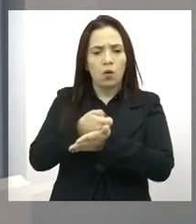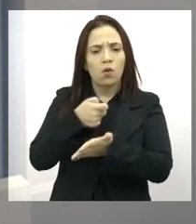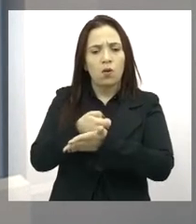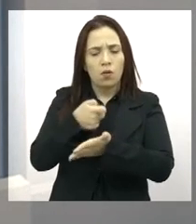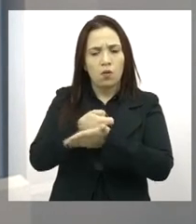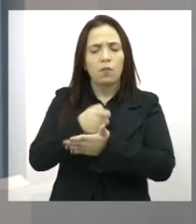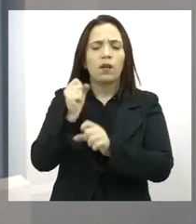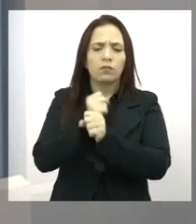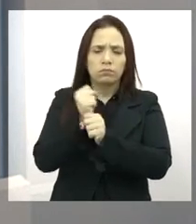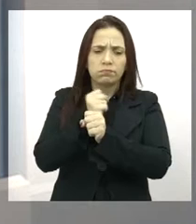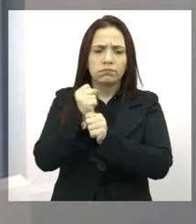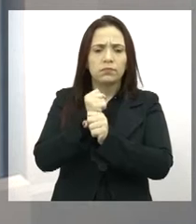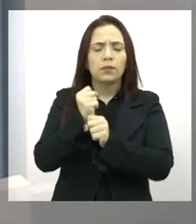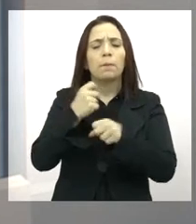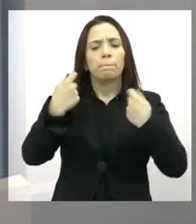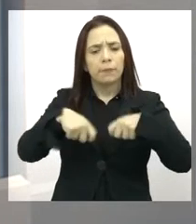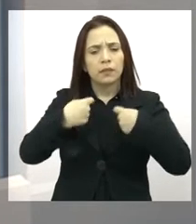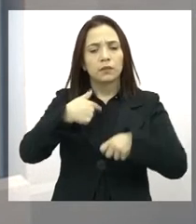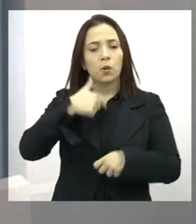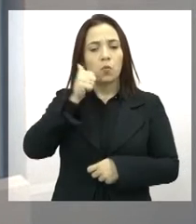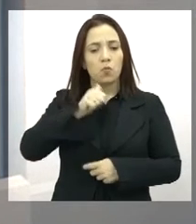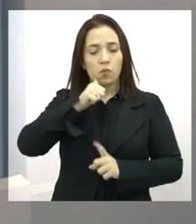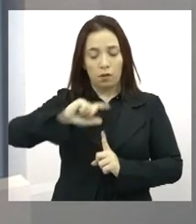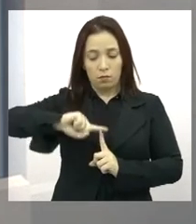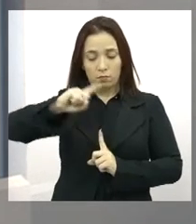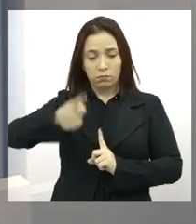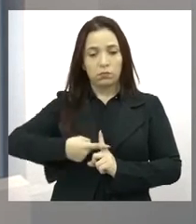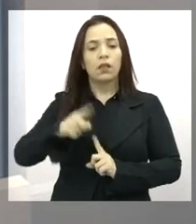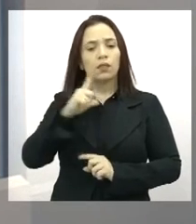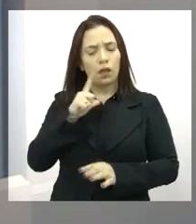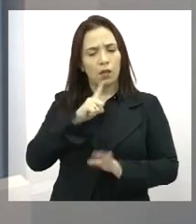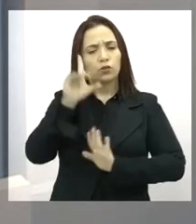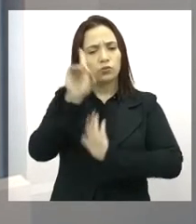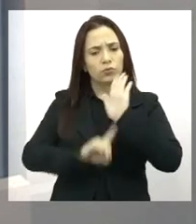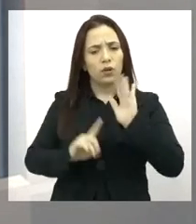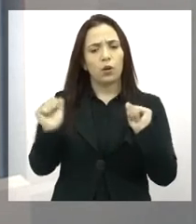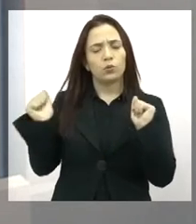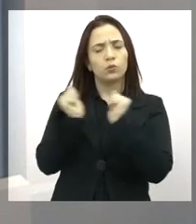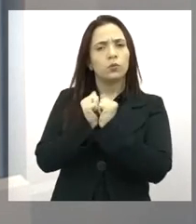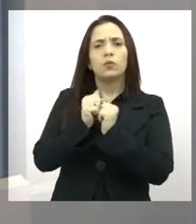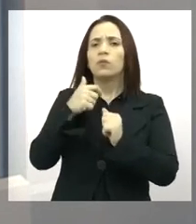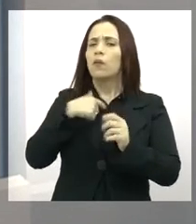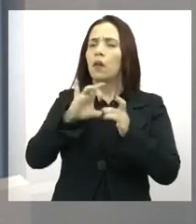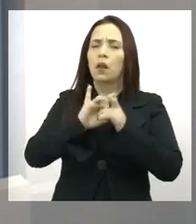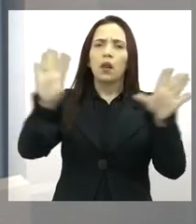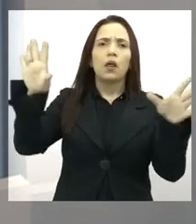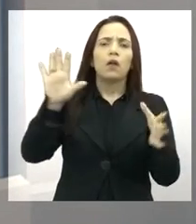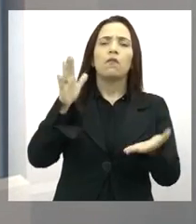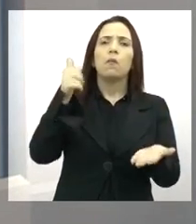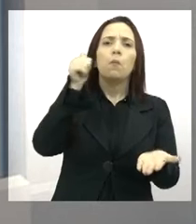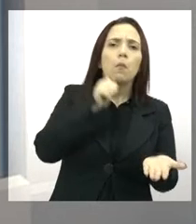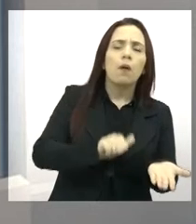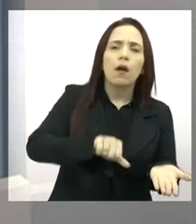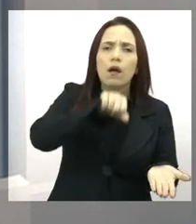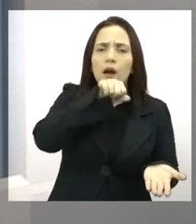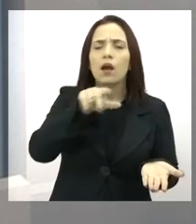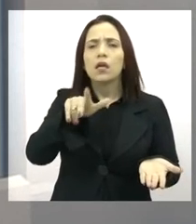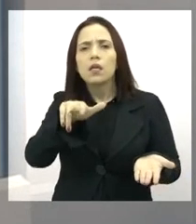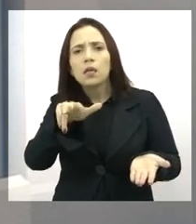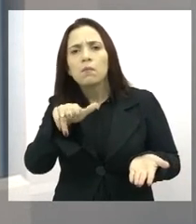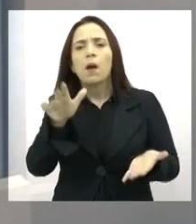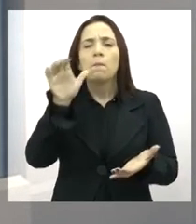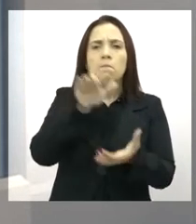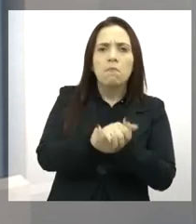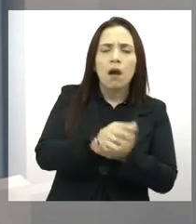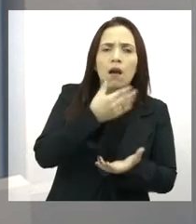há bastante tempo, que garante a mulher ter um acompanhante de sua confiança, seja sua mãe, seja sua irmã, seja seu